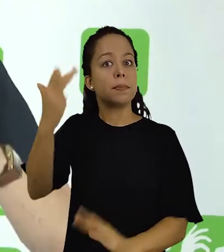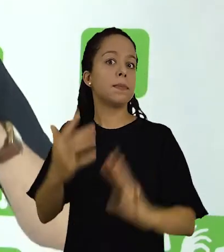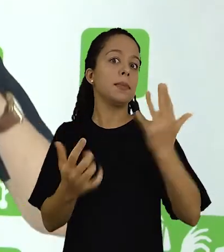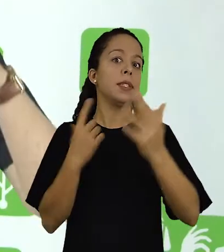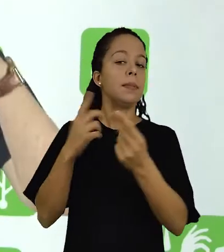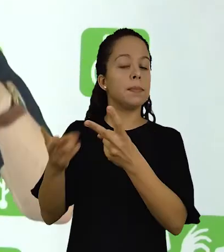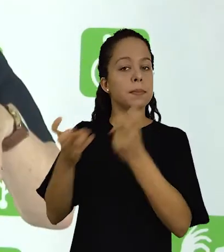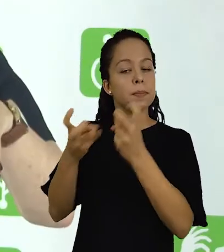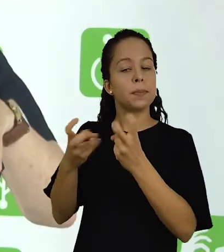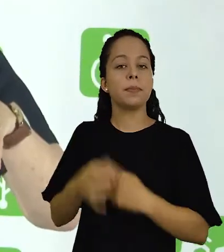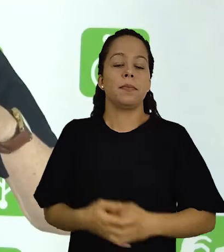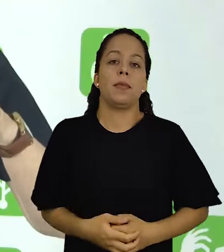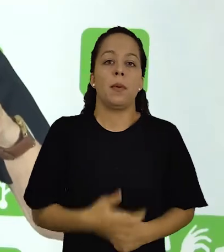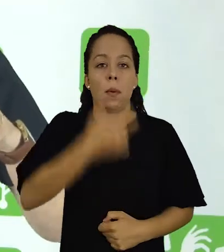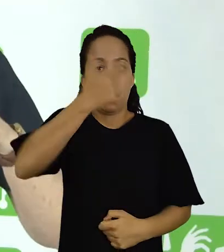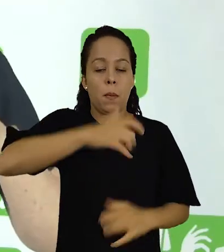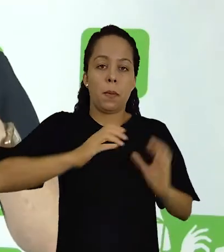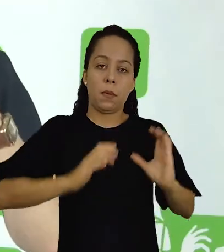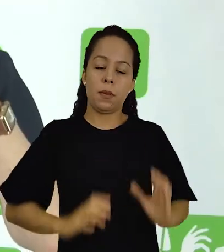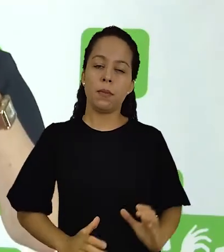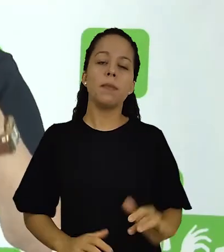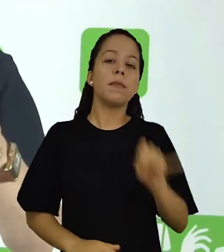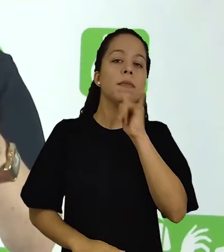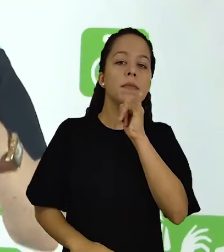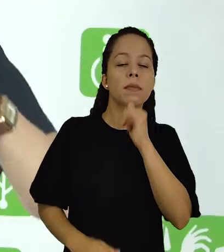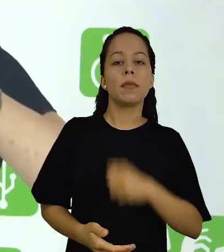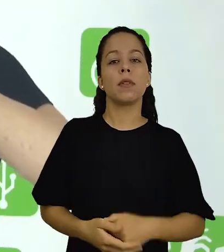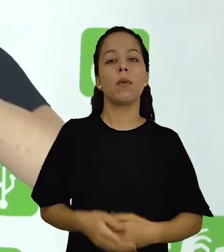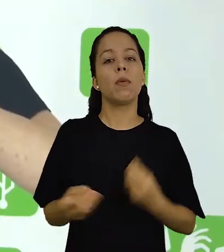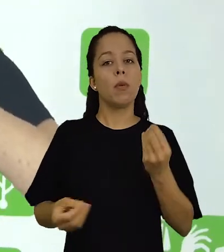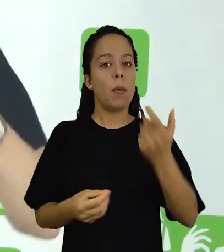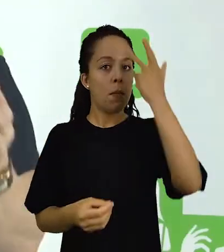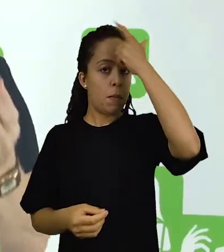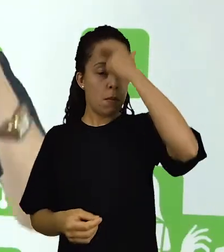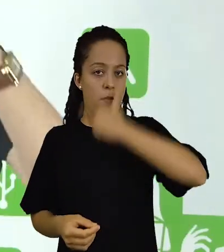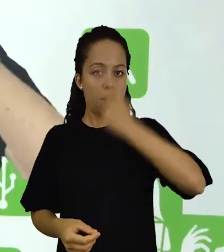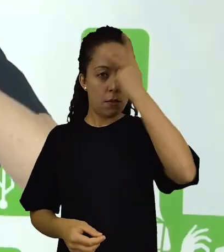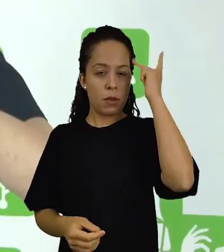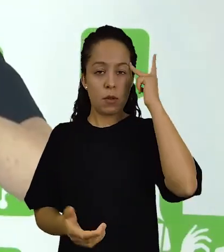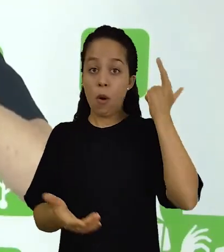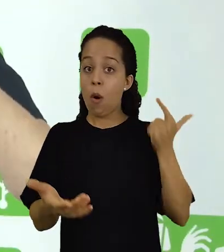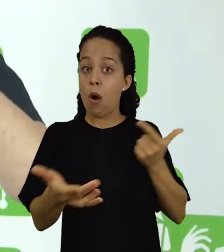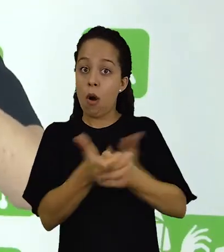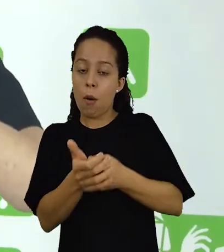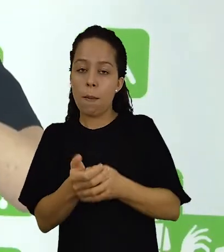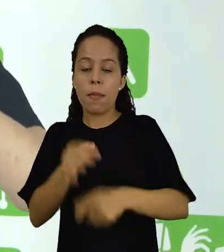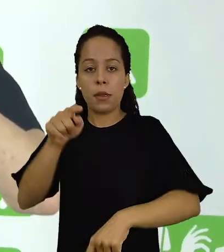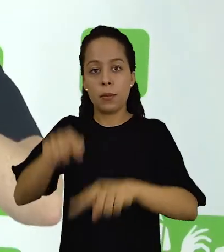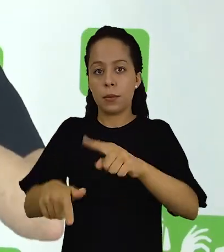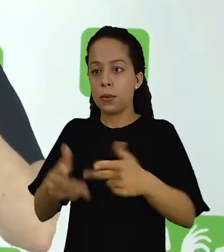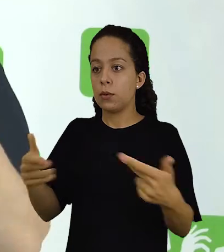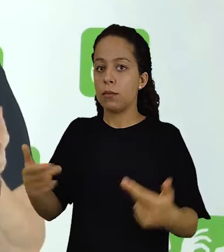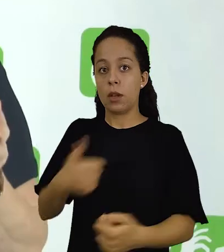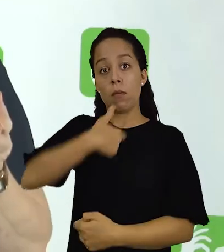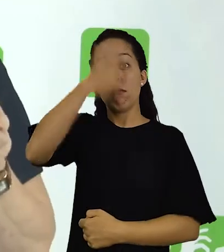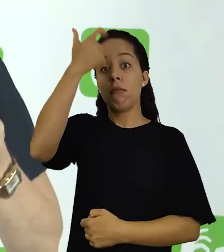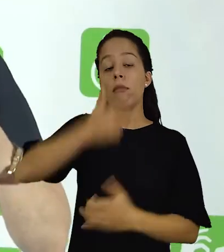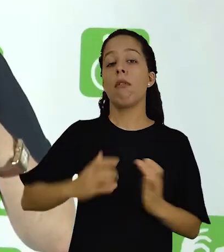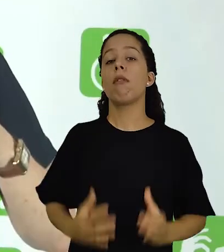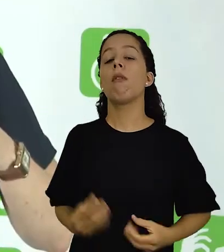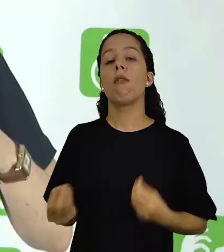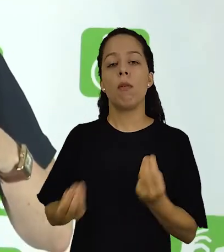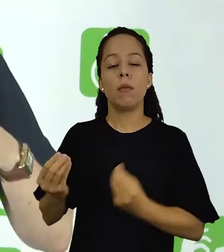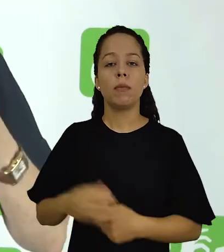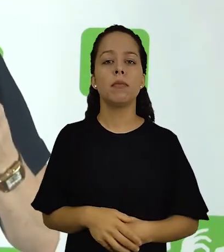de fatos, observação de comportamentos, por exemplo, comportamento do consumidor em relação a um determinado produto.